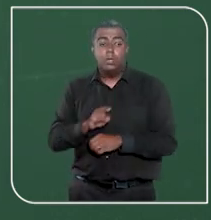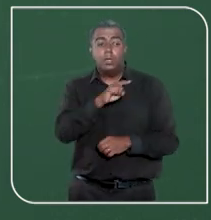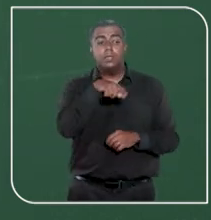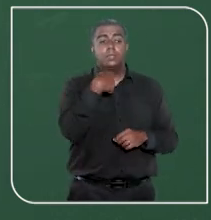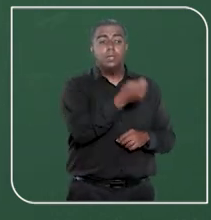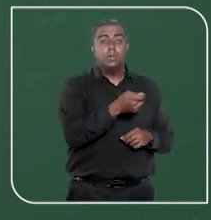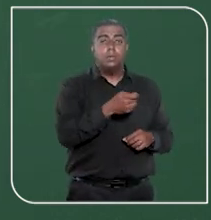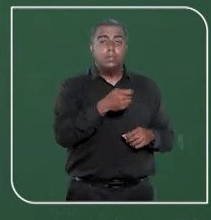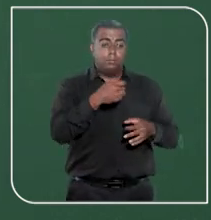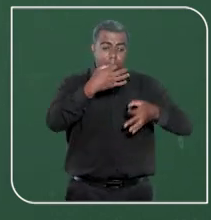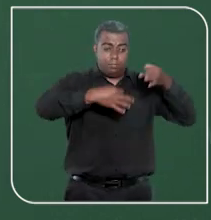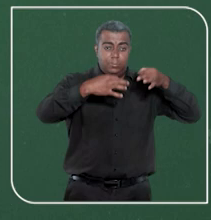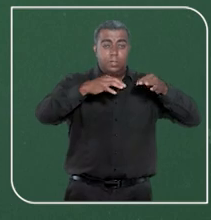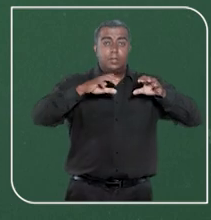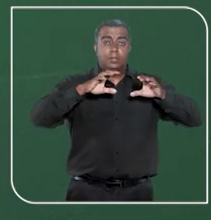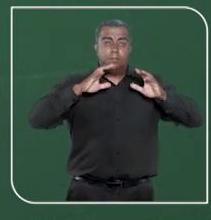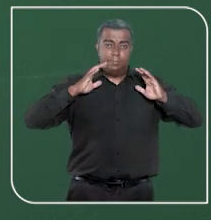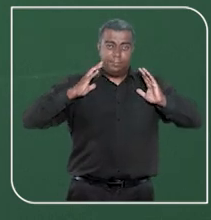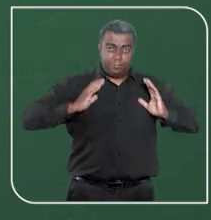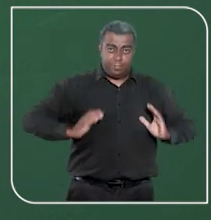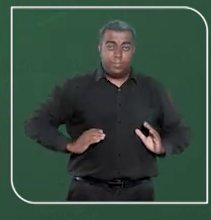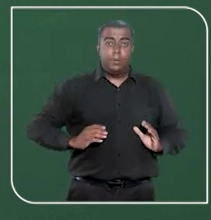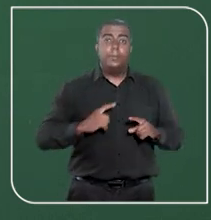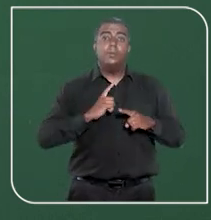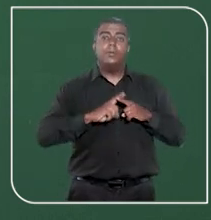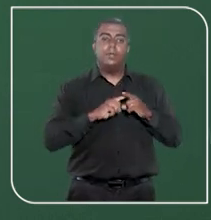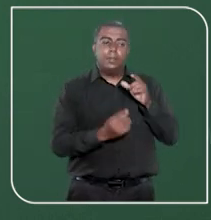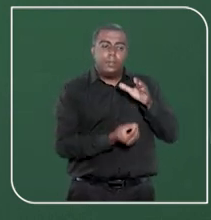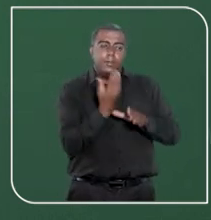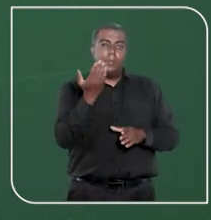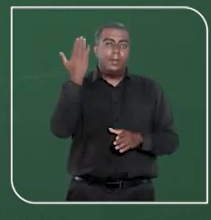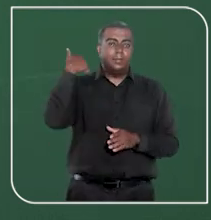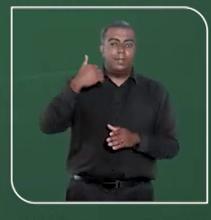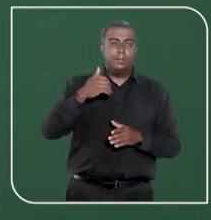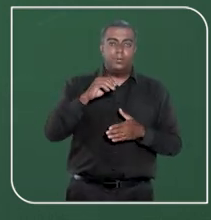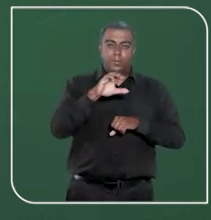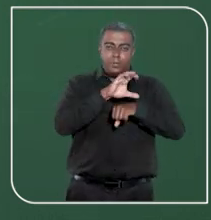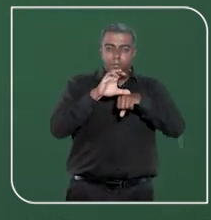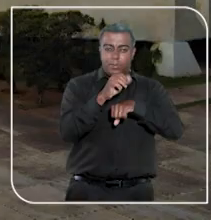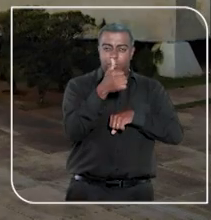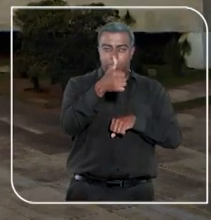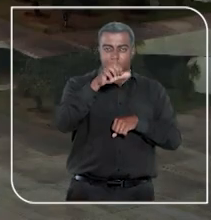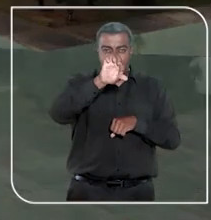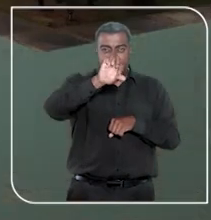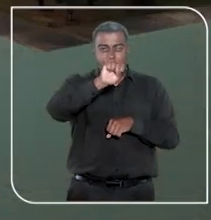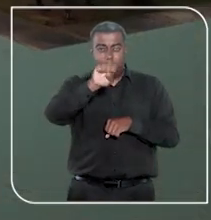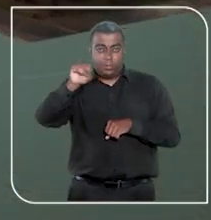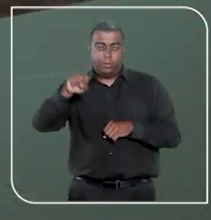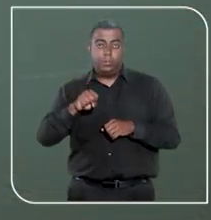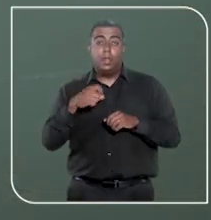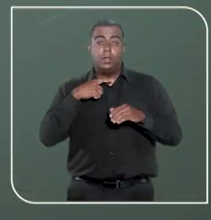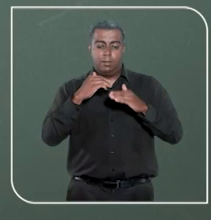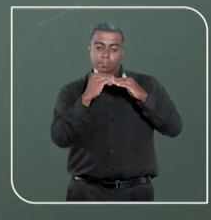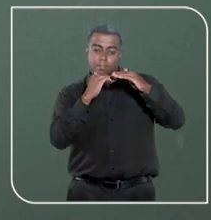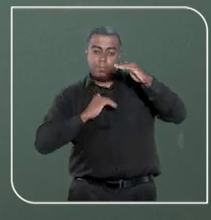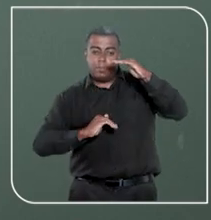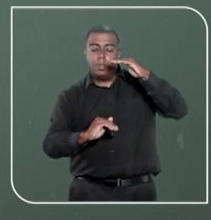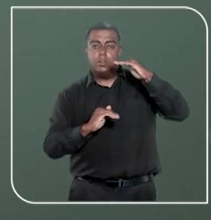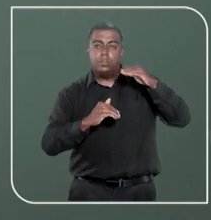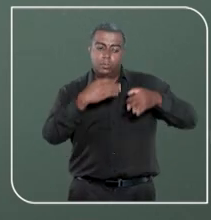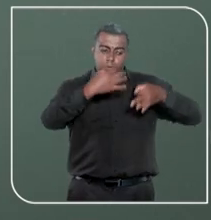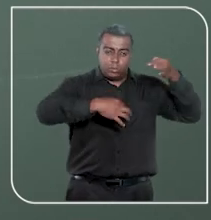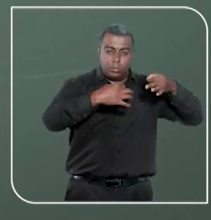Tribunal da Cidadania por sua origem na Constituição Cidadã de 1988. Estão subordinados a ele os